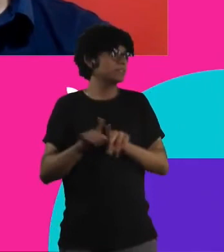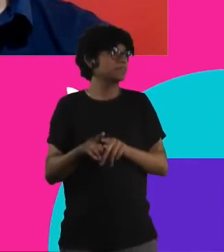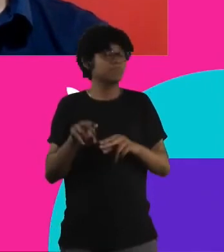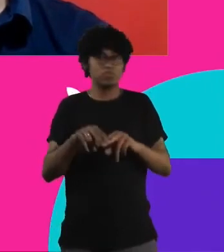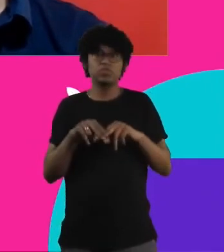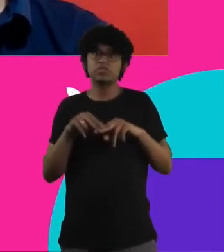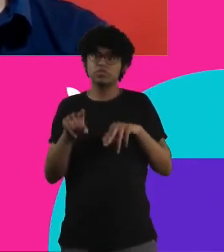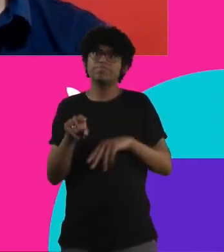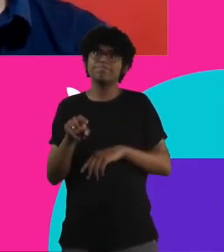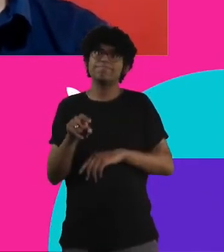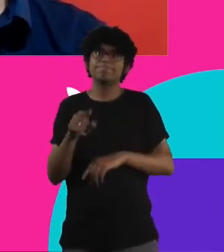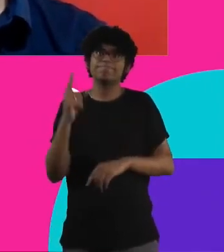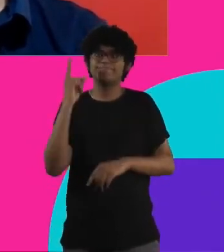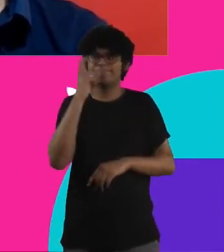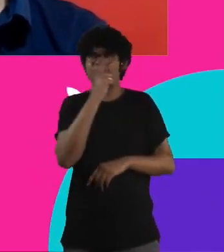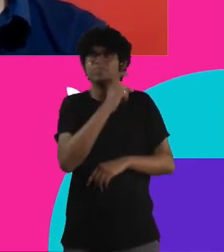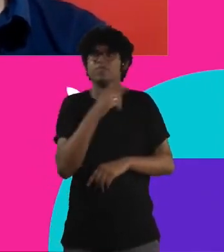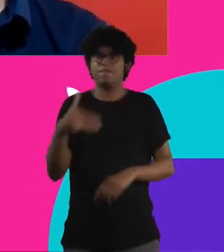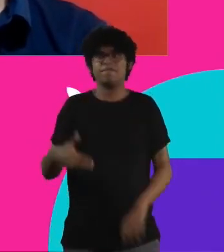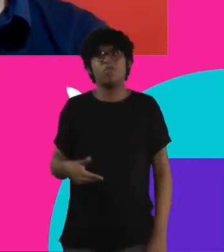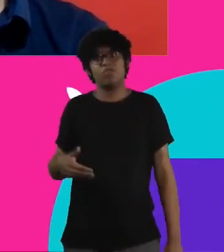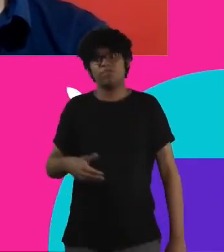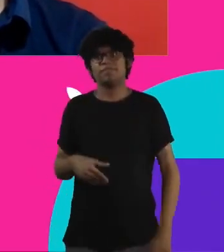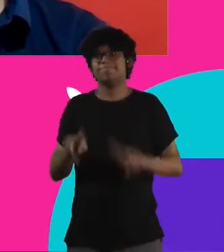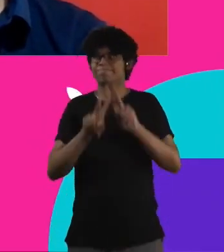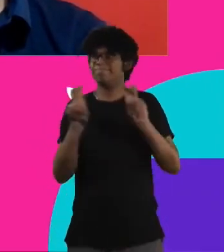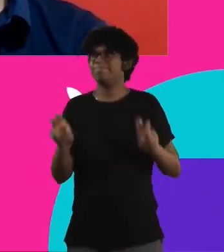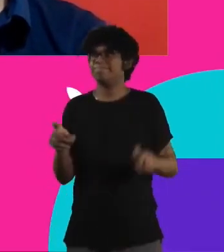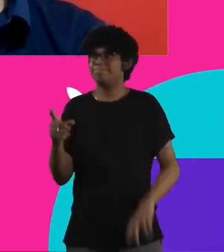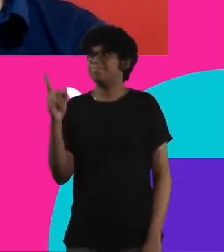tão complexo a questão da fome do combate à fome